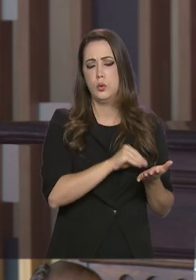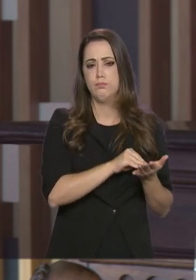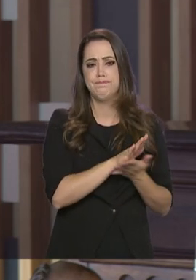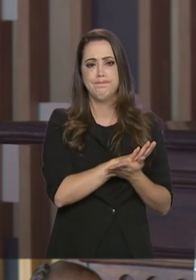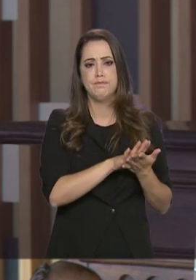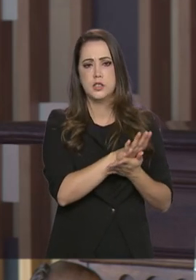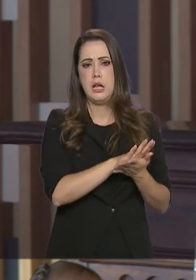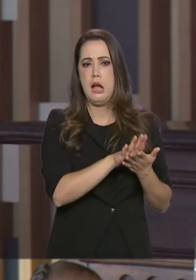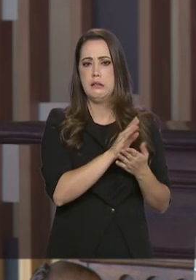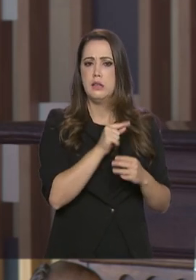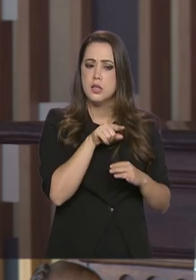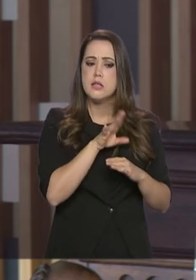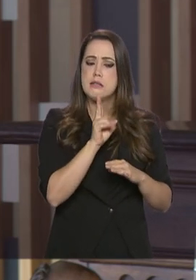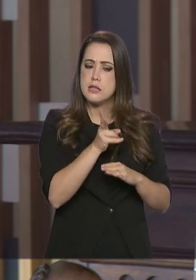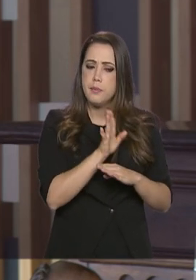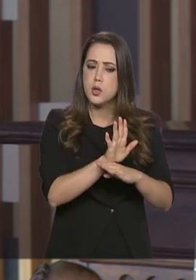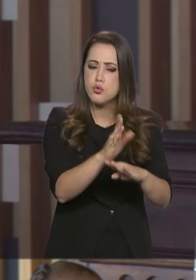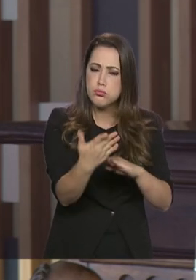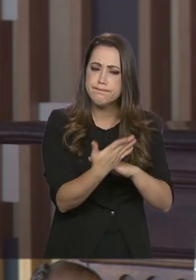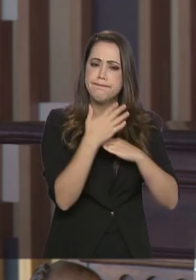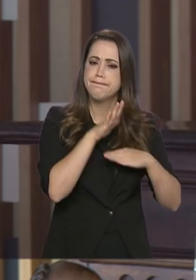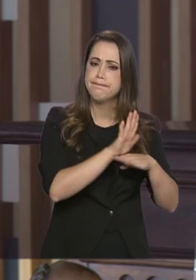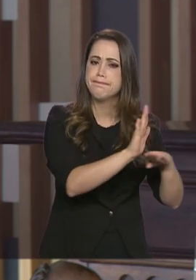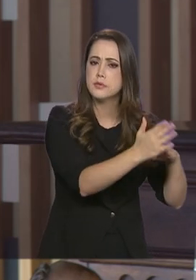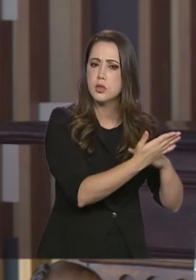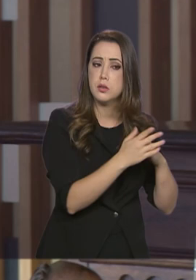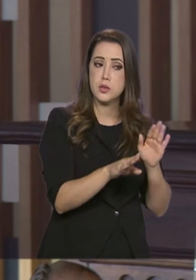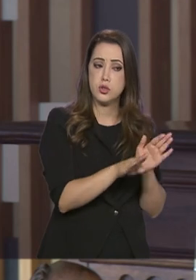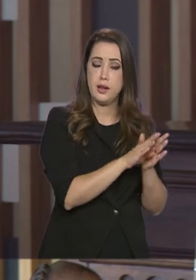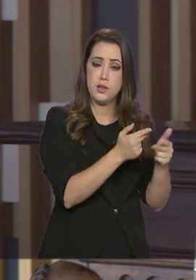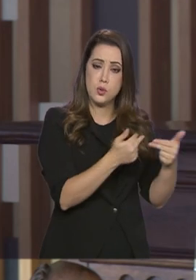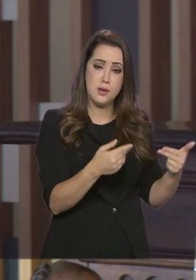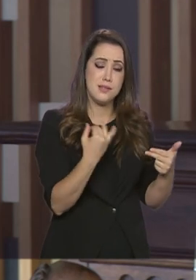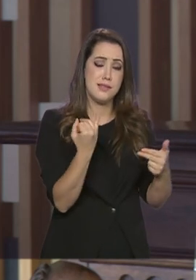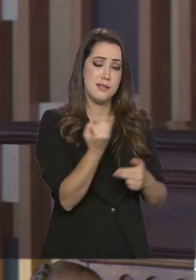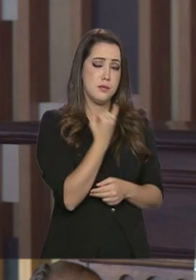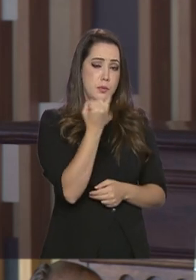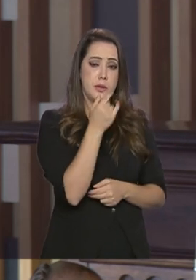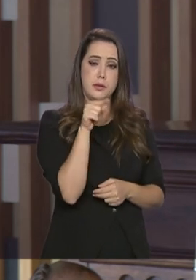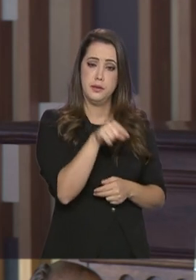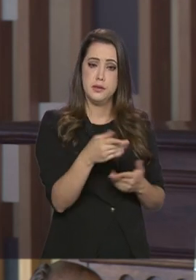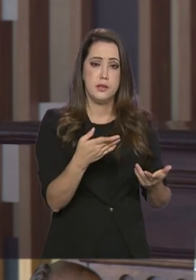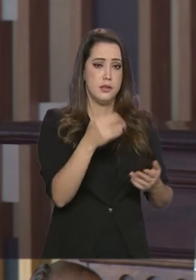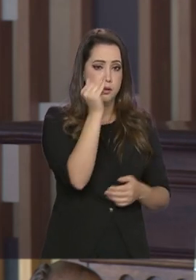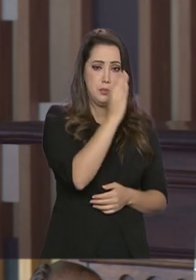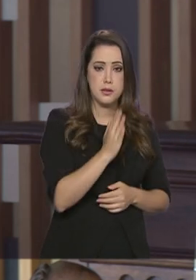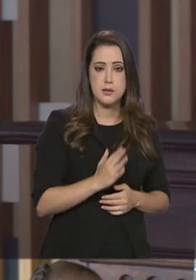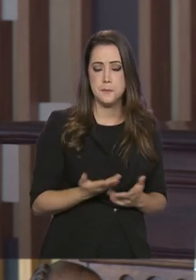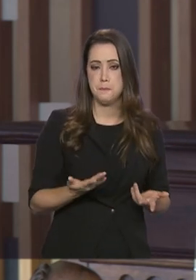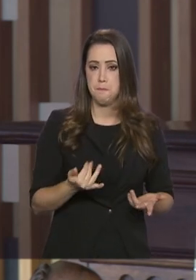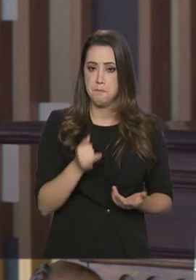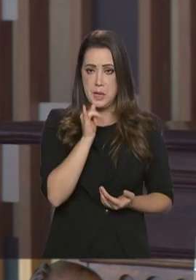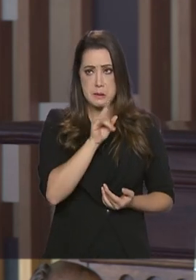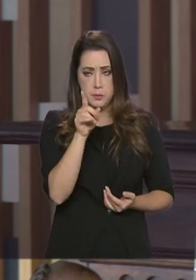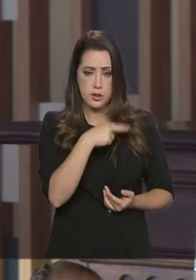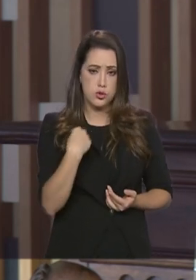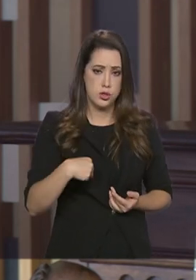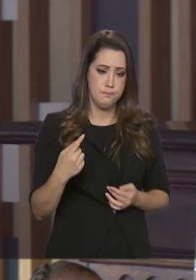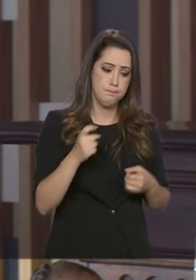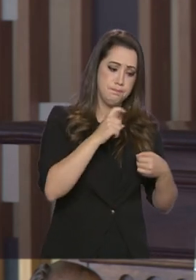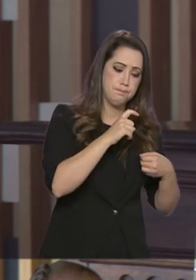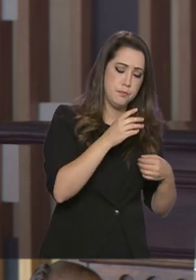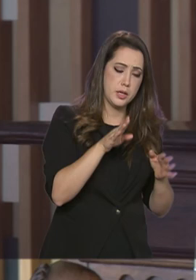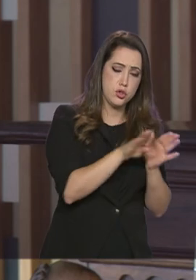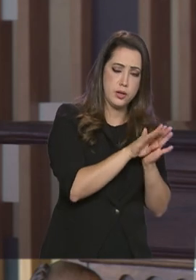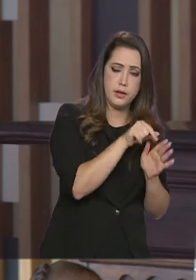cooperação para trazer esses insumos da China, por exemplo. E isso, eu sempre gosto de dizer,